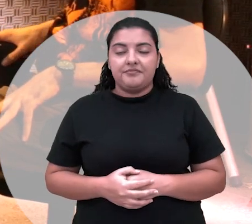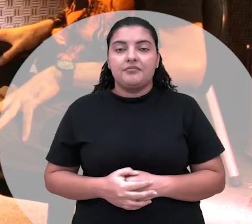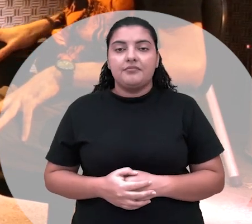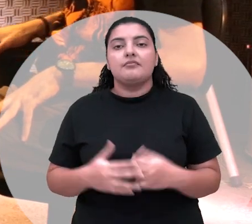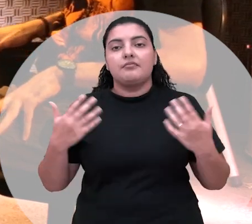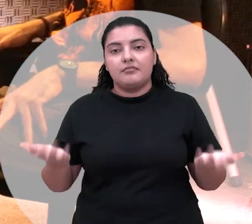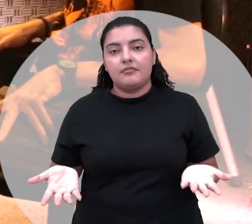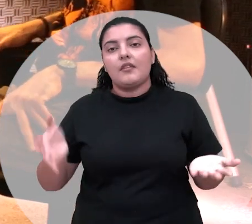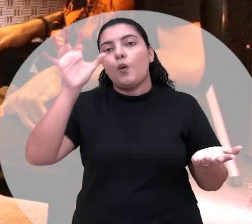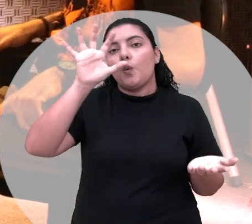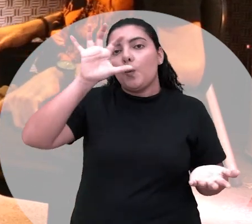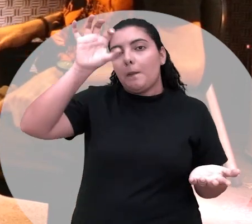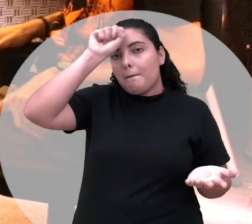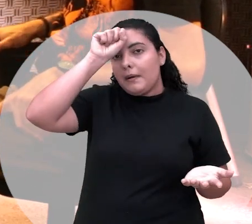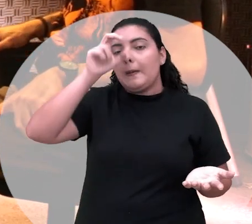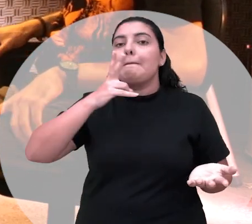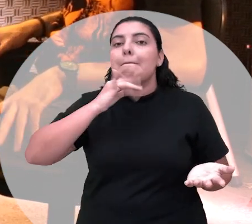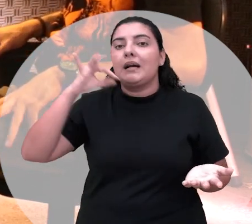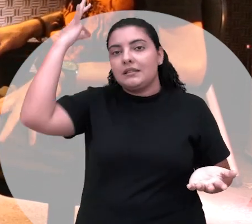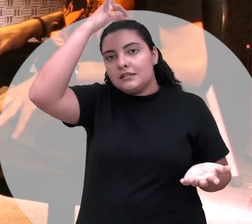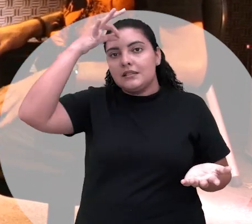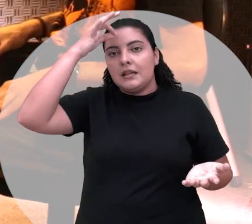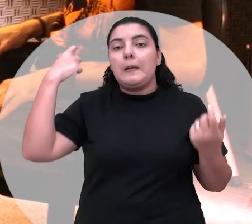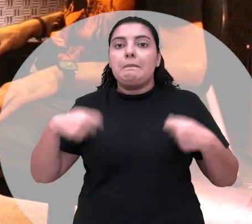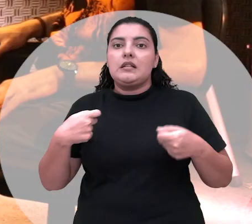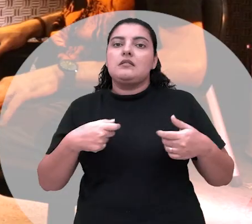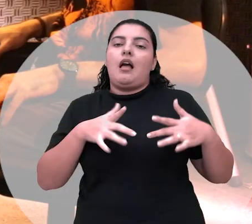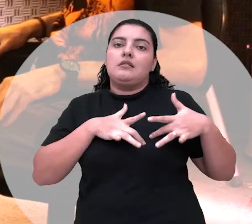então a Umbanda o pai de santo ele tem que se vir